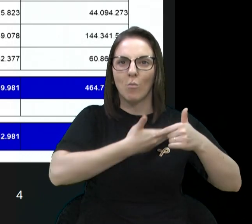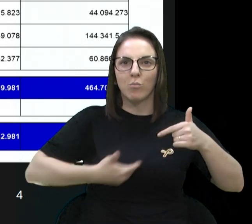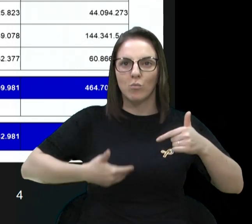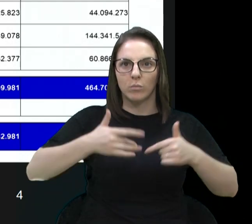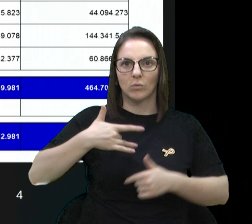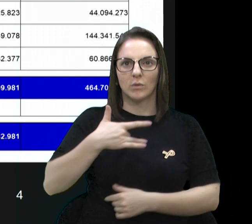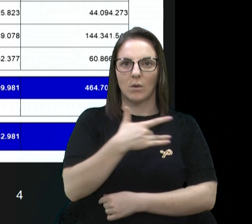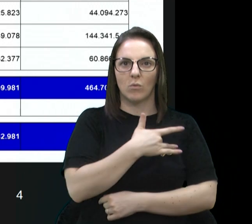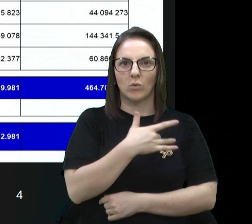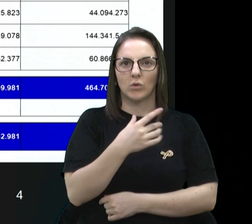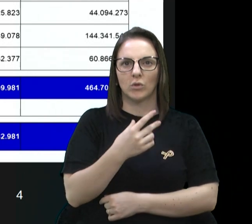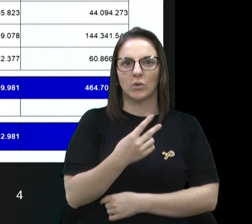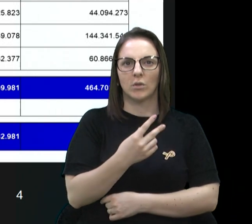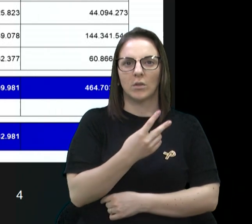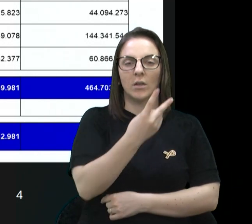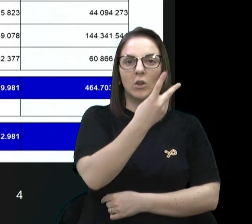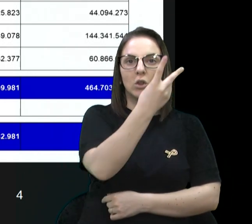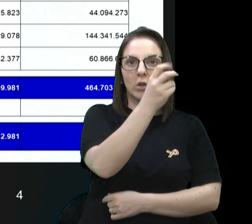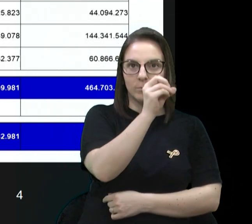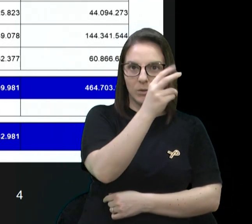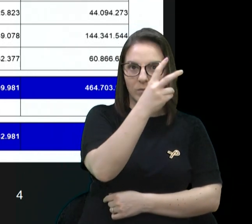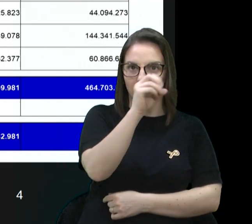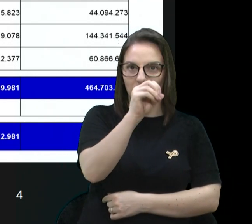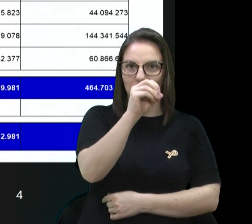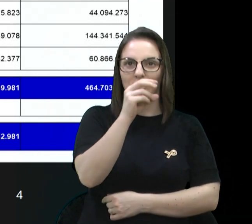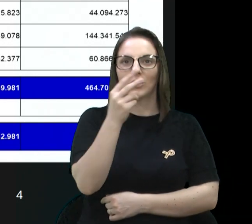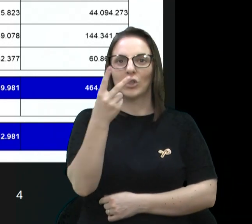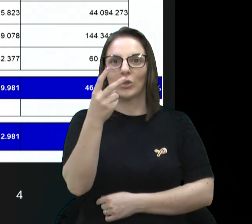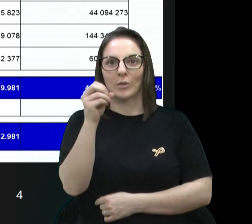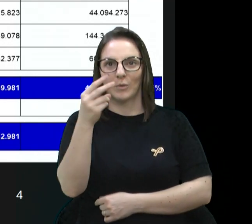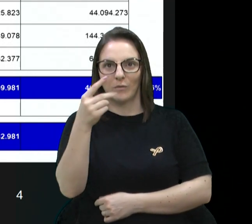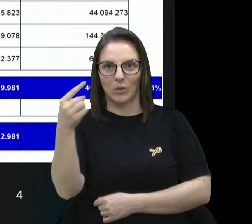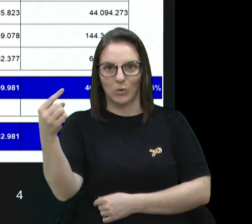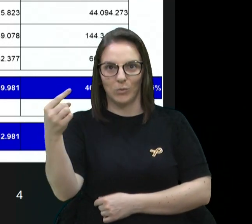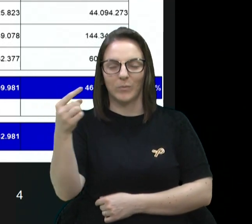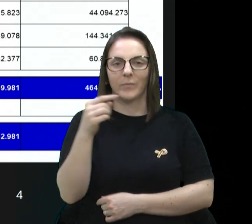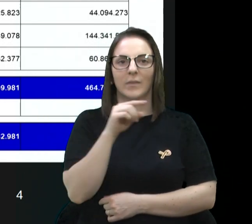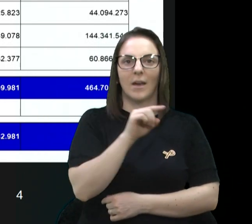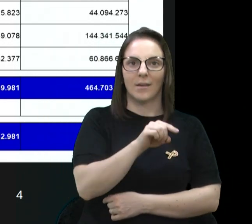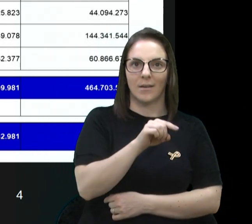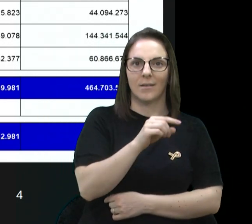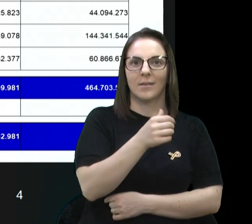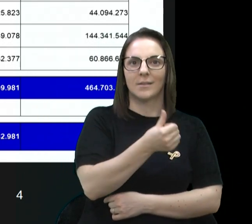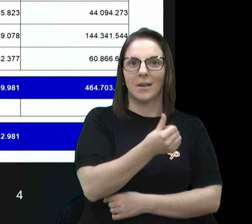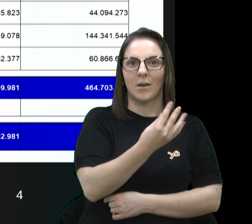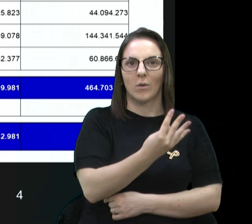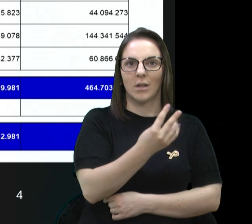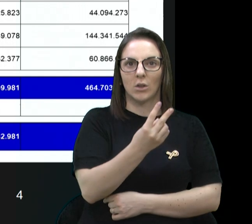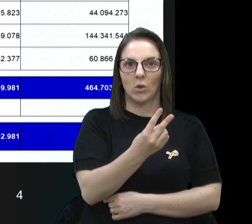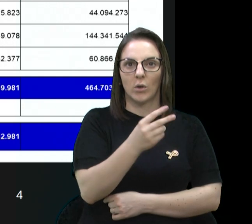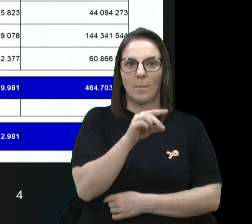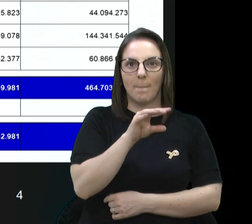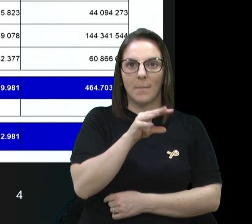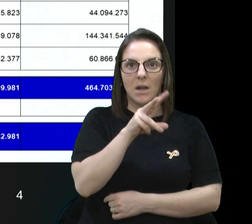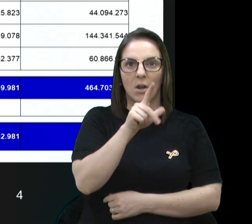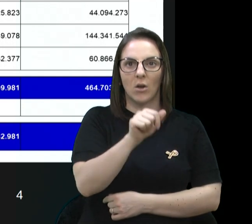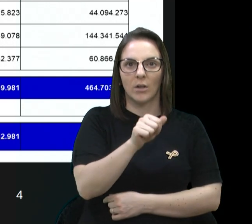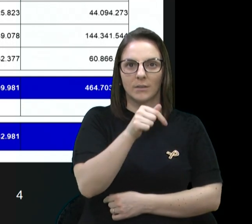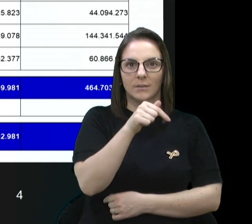2020, 642.782